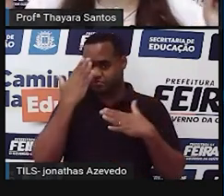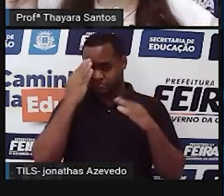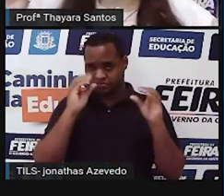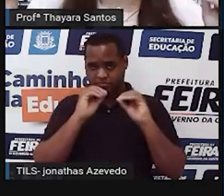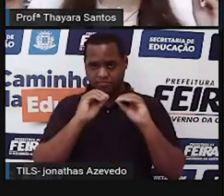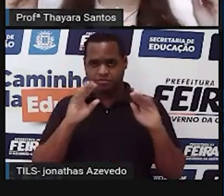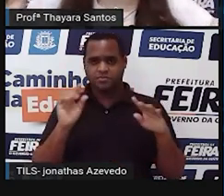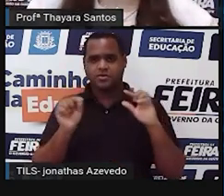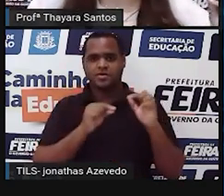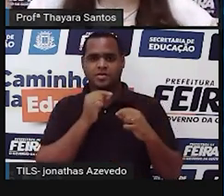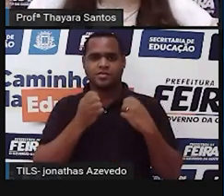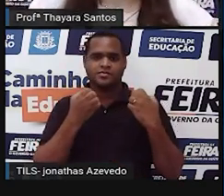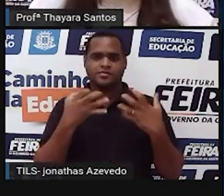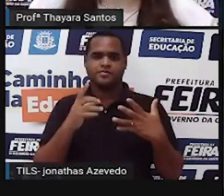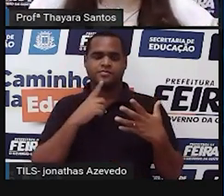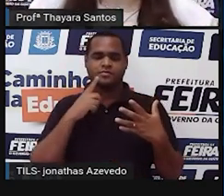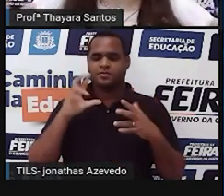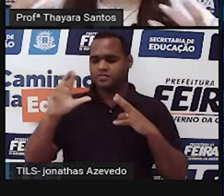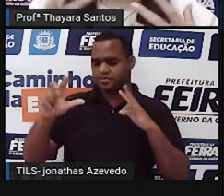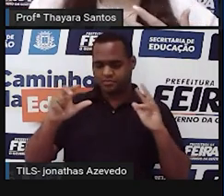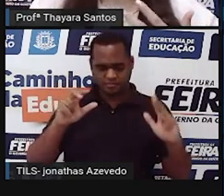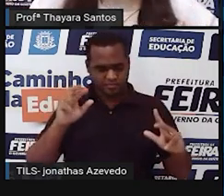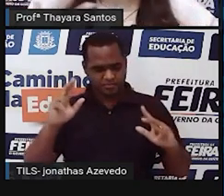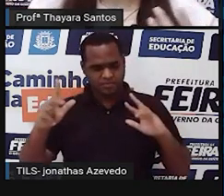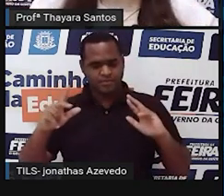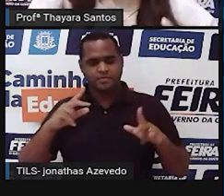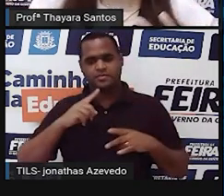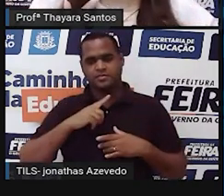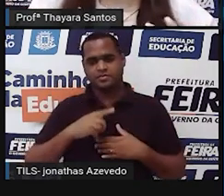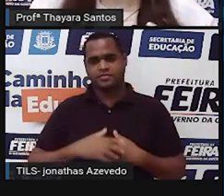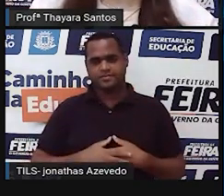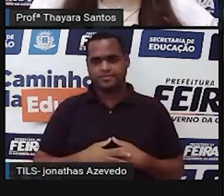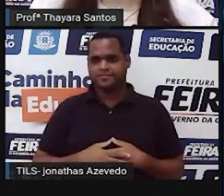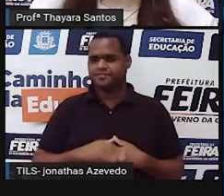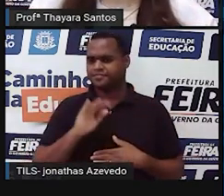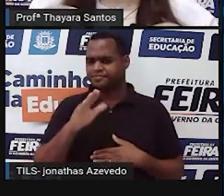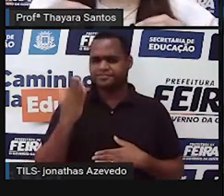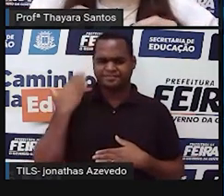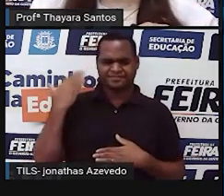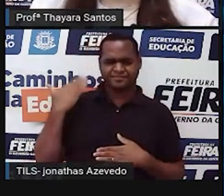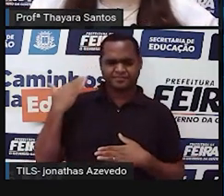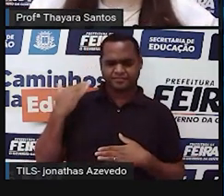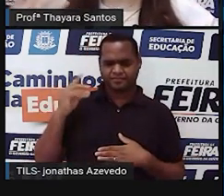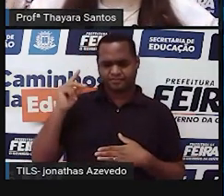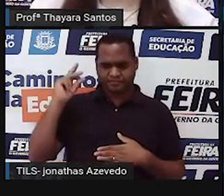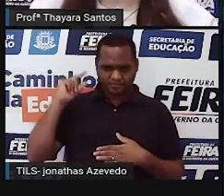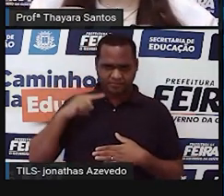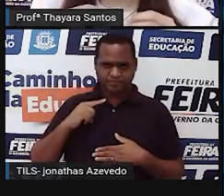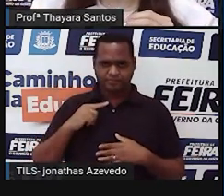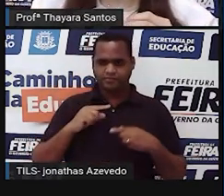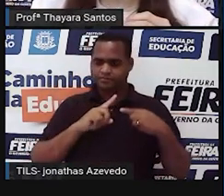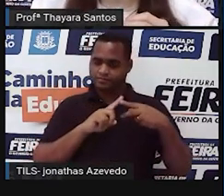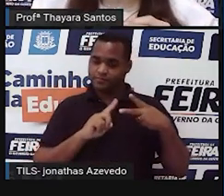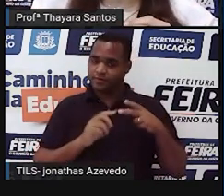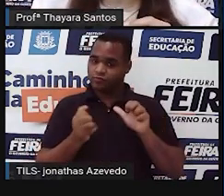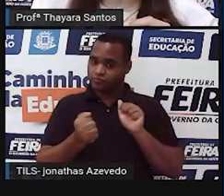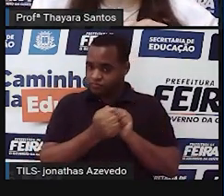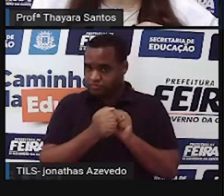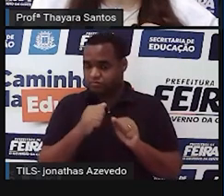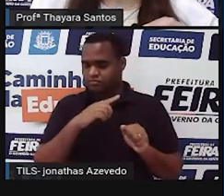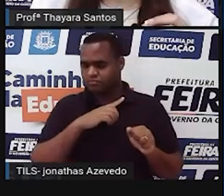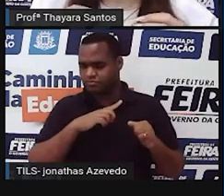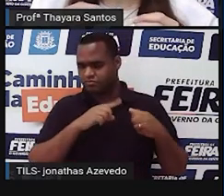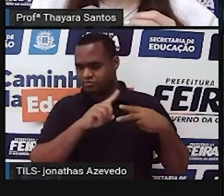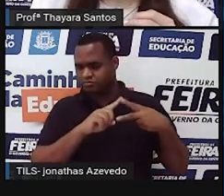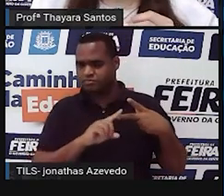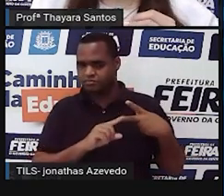A gente já sabe que são coisas diferentes. Mas, há muito tempo atrás, a astronomia e a astrologia andavam juntas.